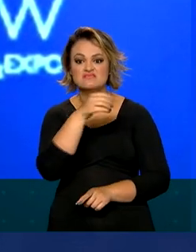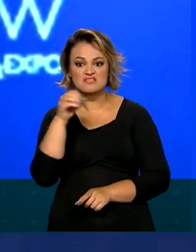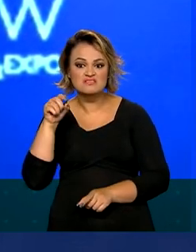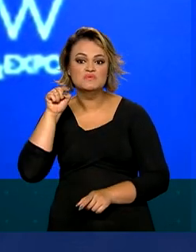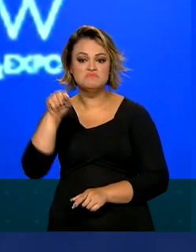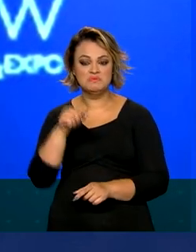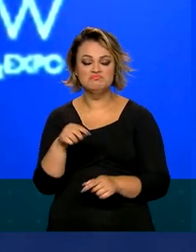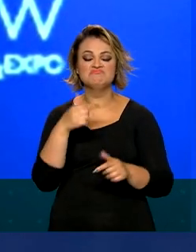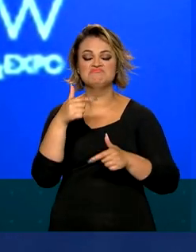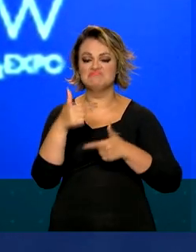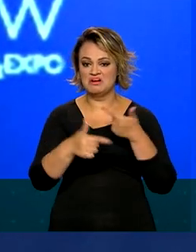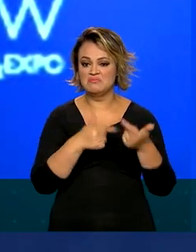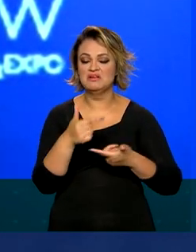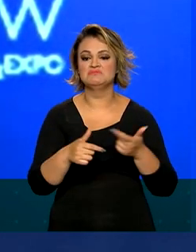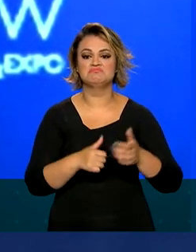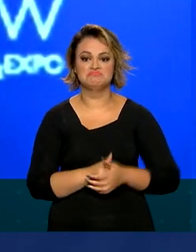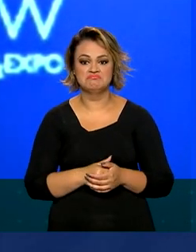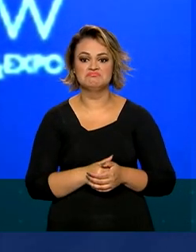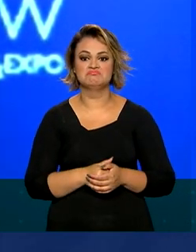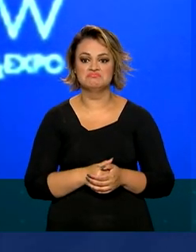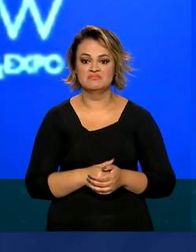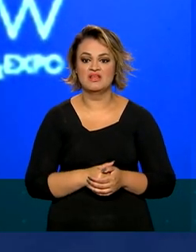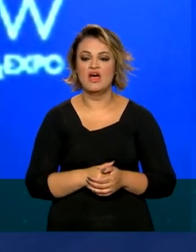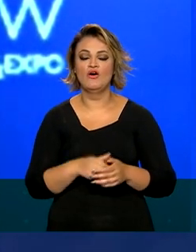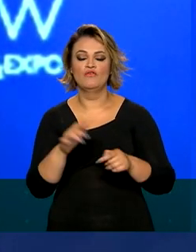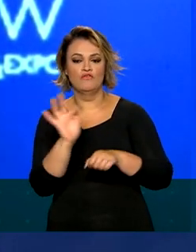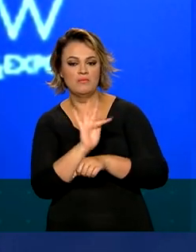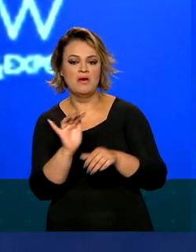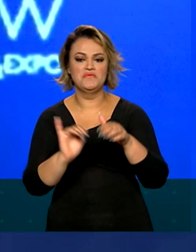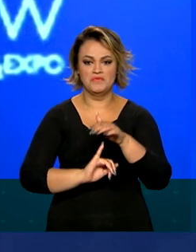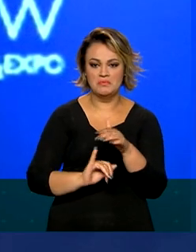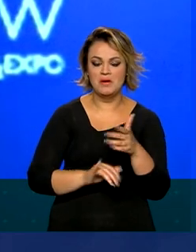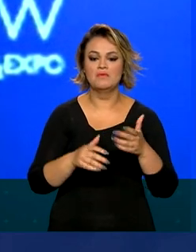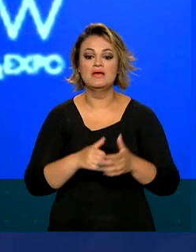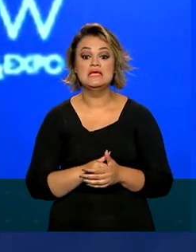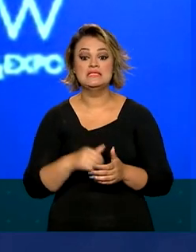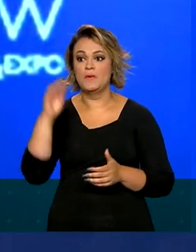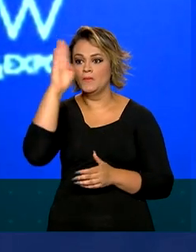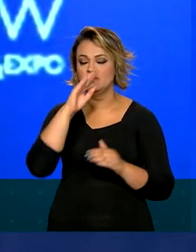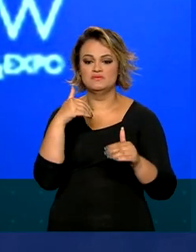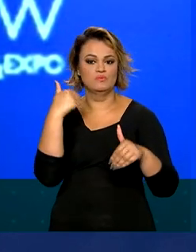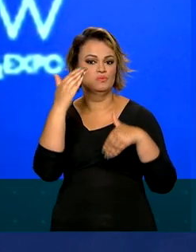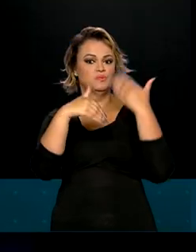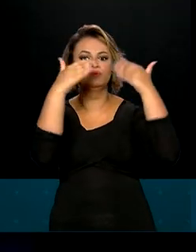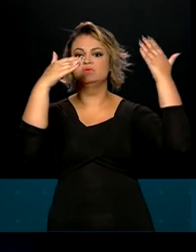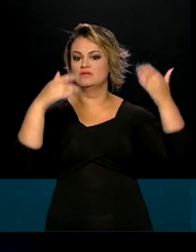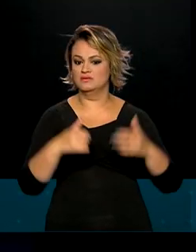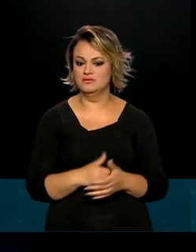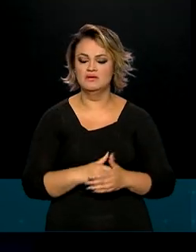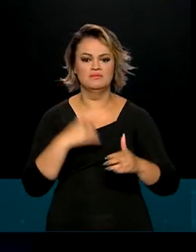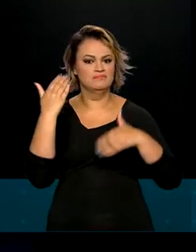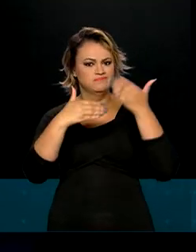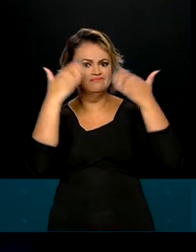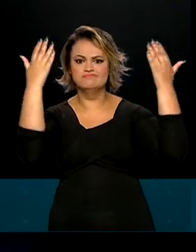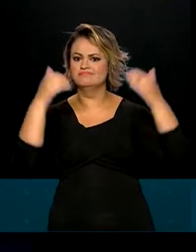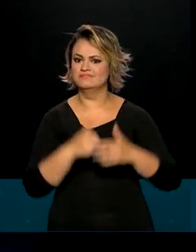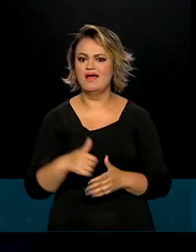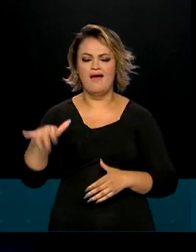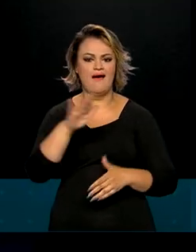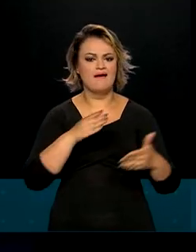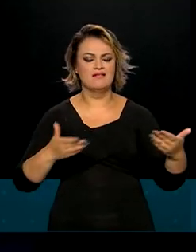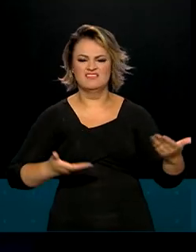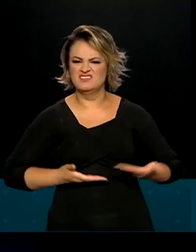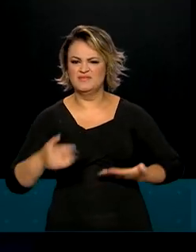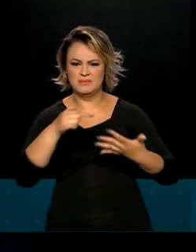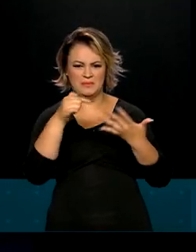300 formais e 400, 500 informais. Então, o Brasil está decolando de novo, bombando o setor de serviços.